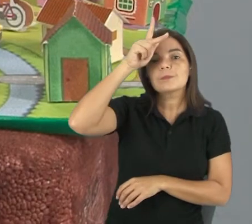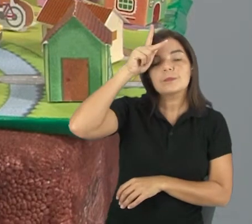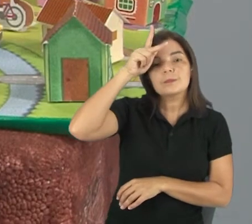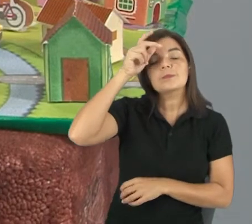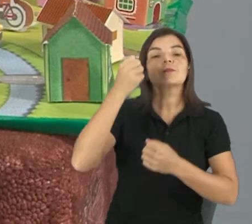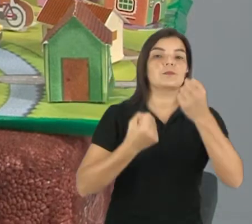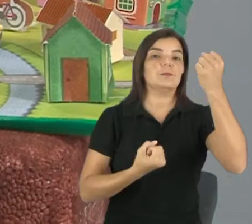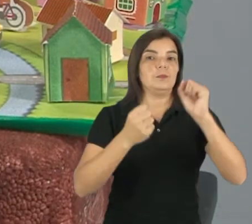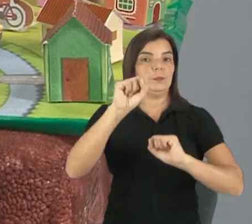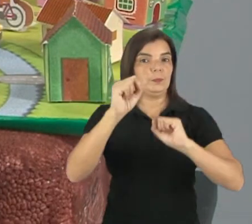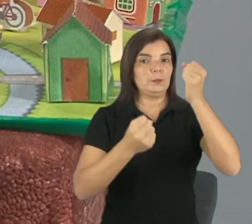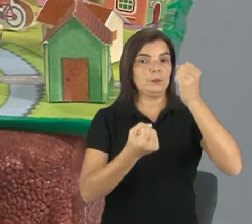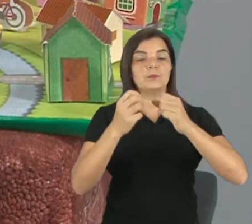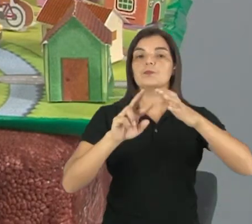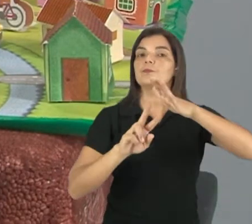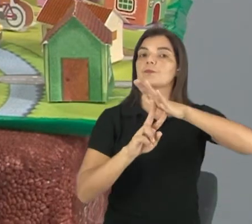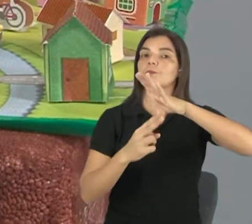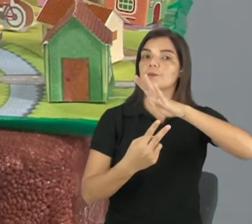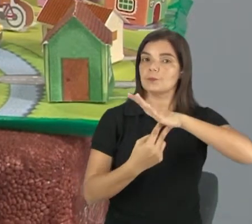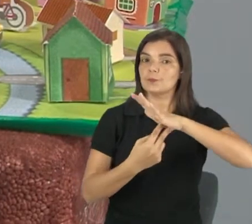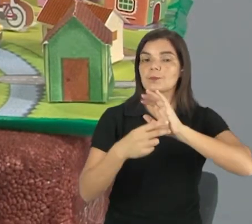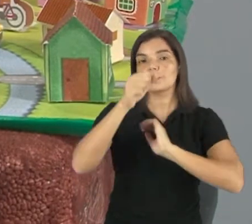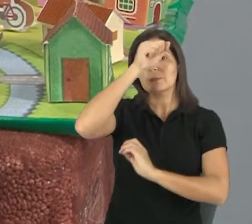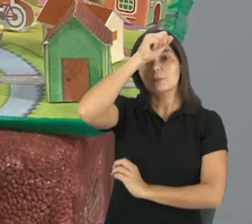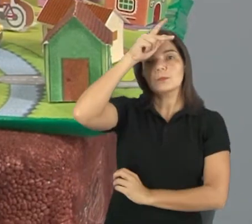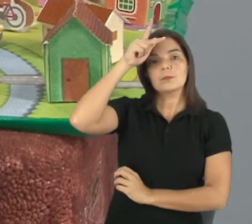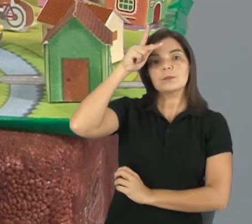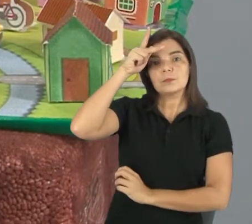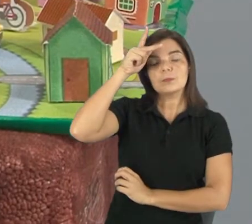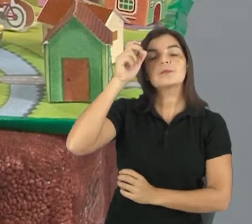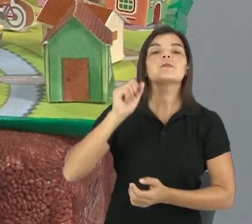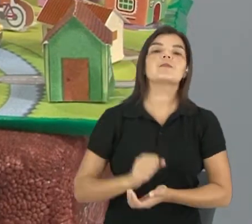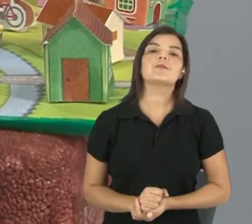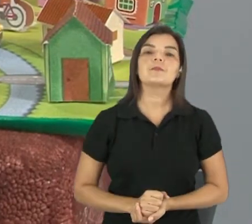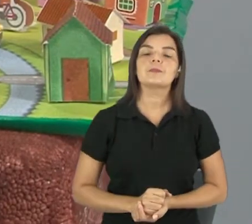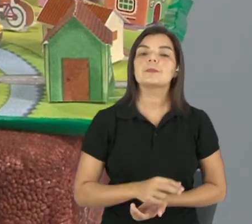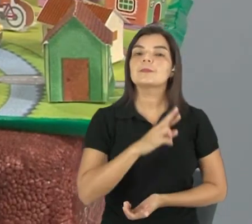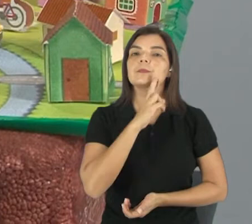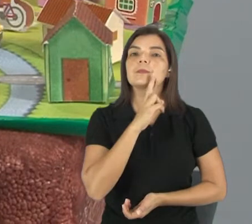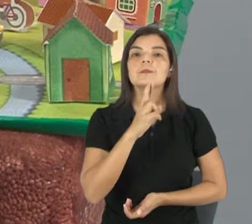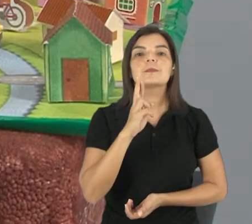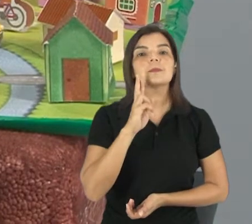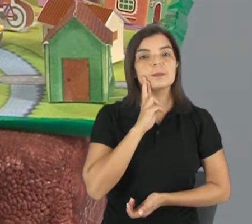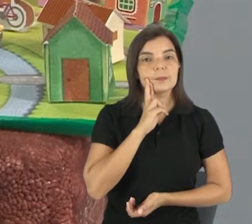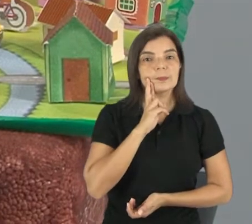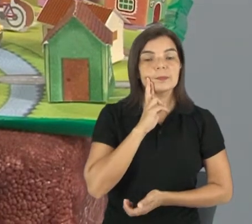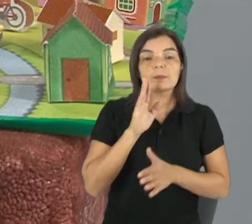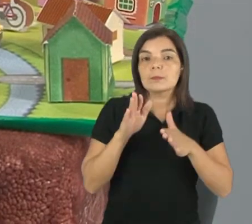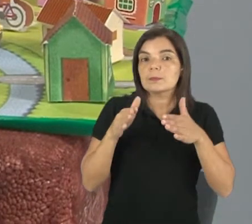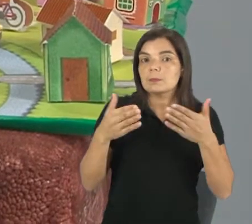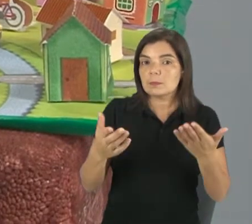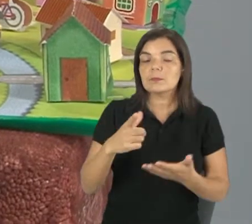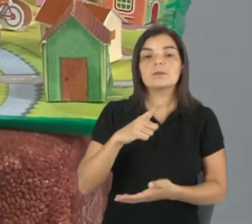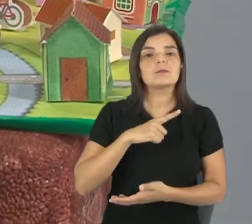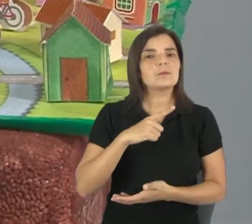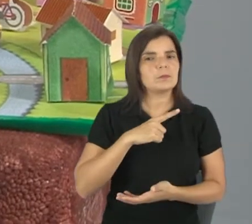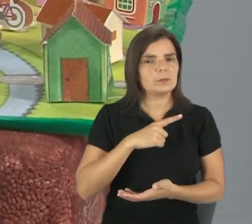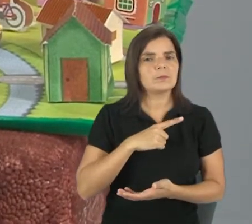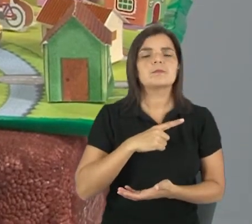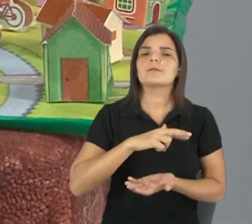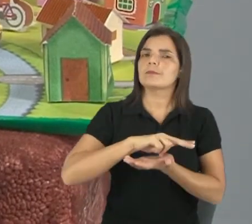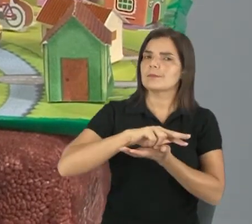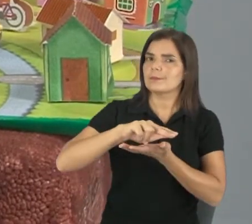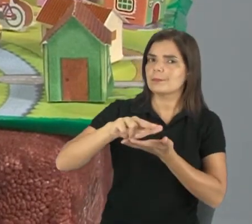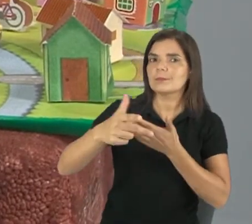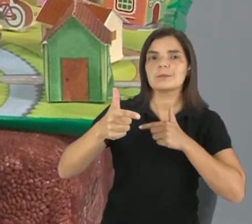indústrias, parques, prefeitura, certo? Restaurante. Então, existe muitos